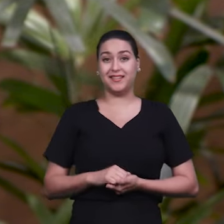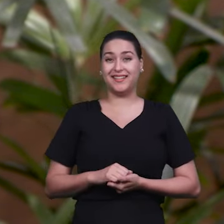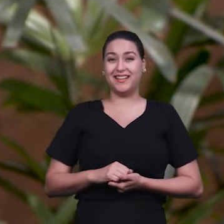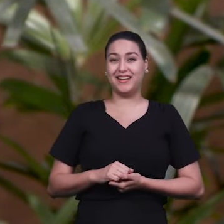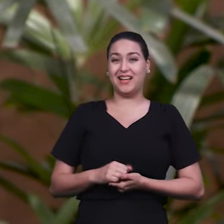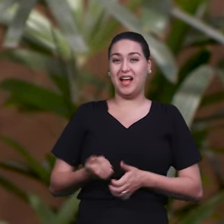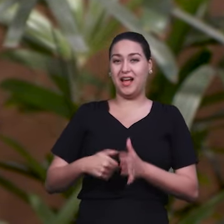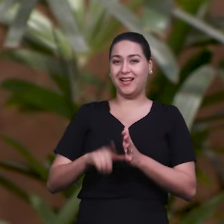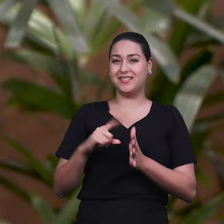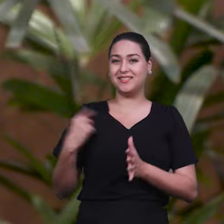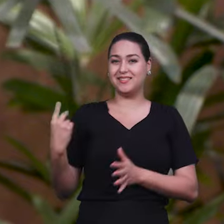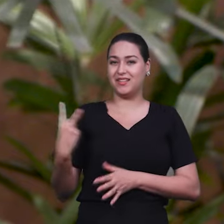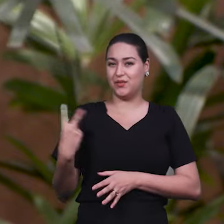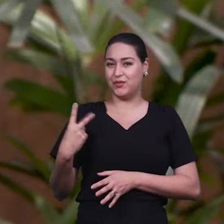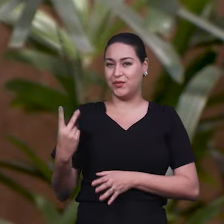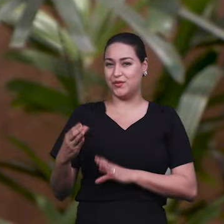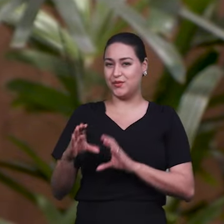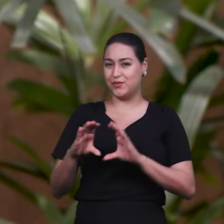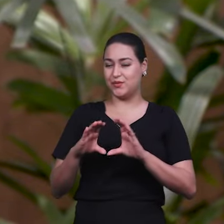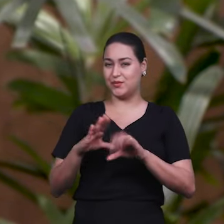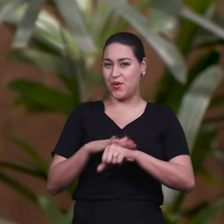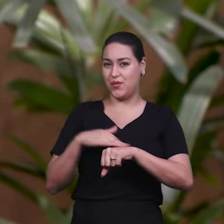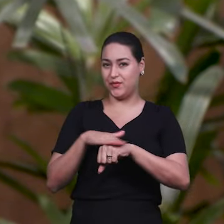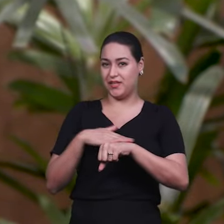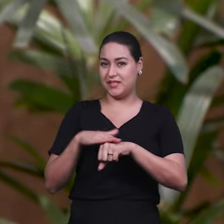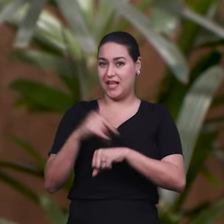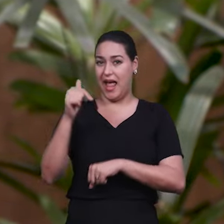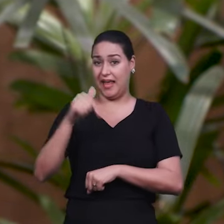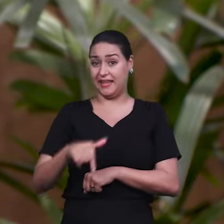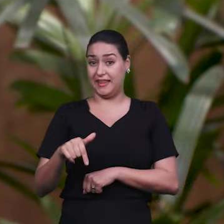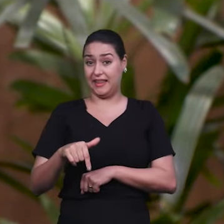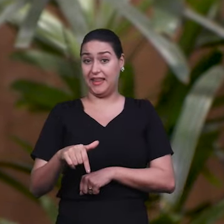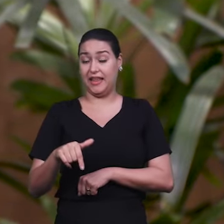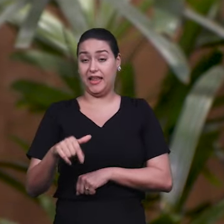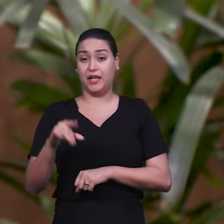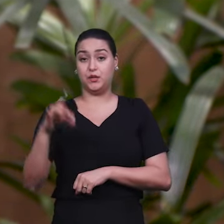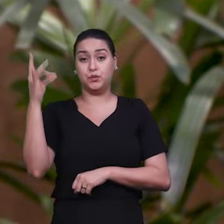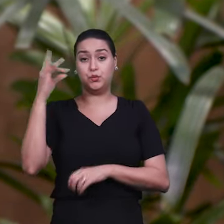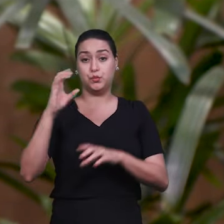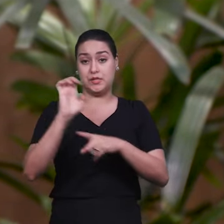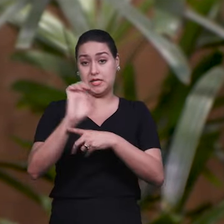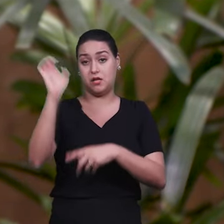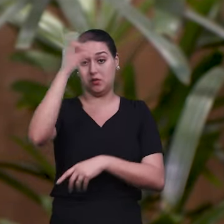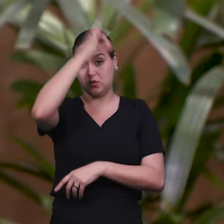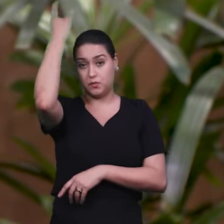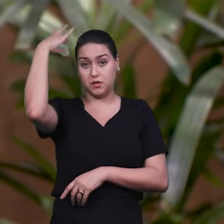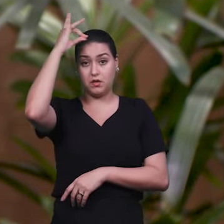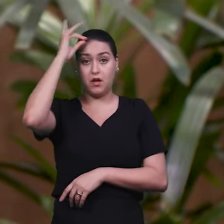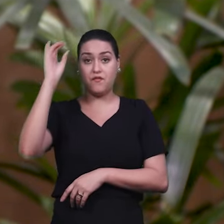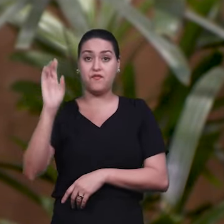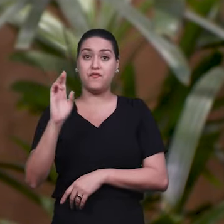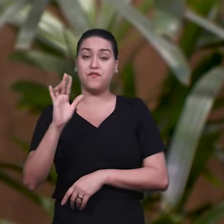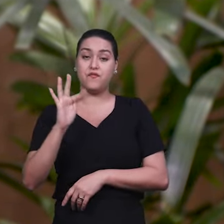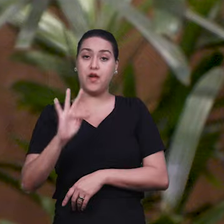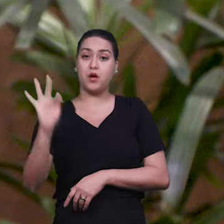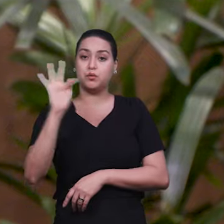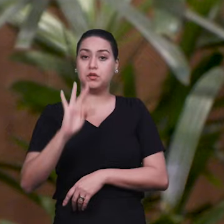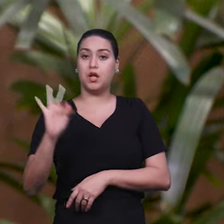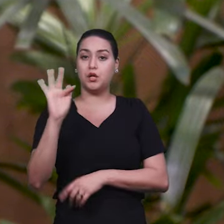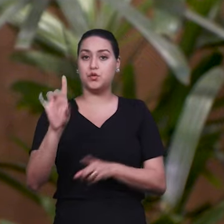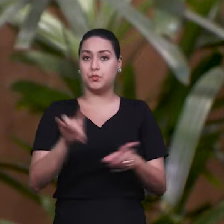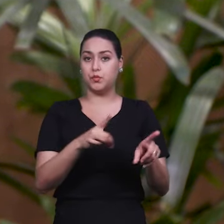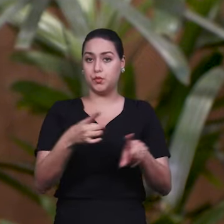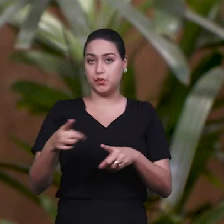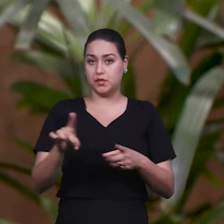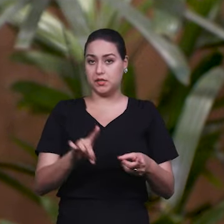aqui antes, né? Nós temos aqui no Espírito Santo a Faculdade de Música, do Espírito Santo, que uma faculdade estadual. E